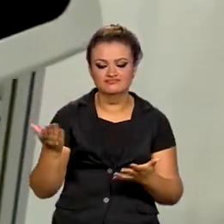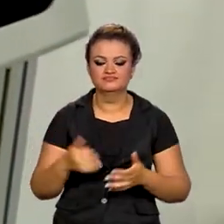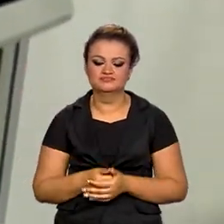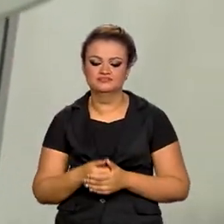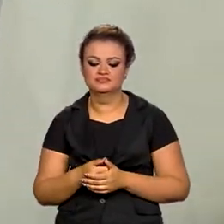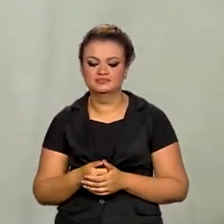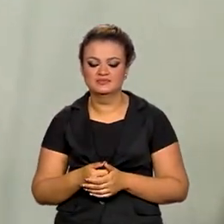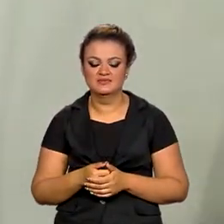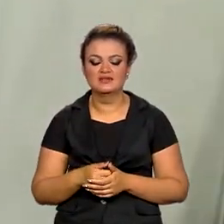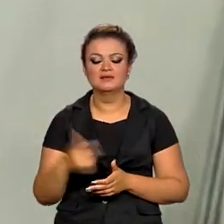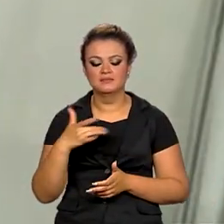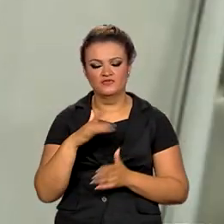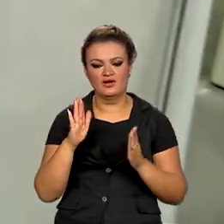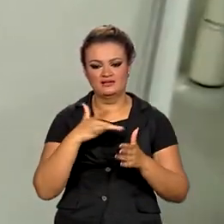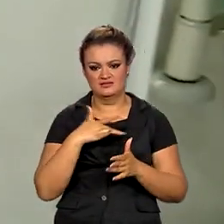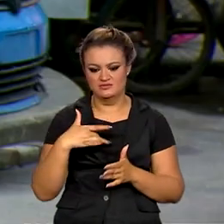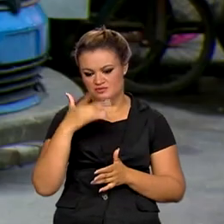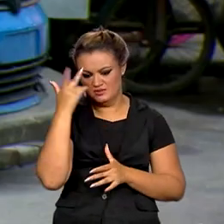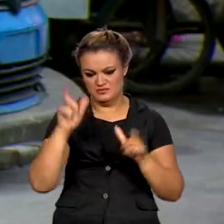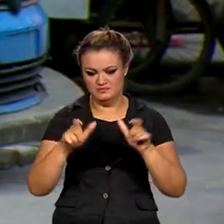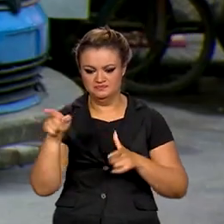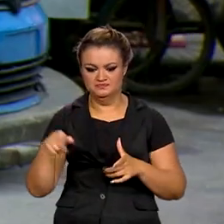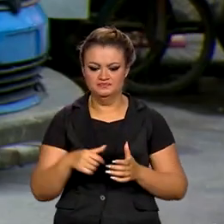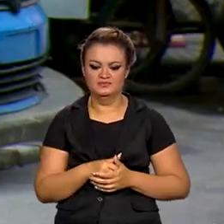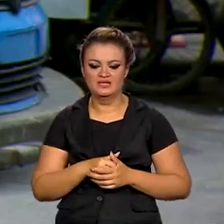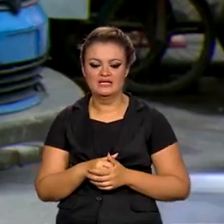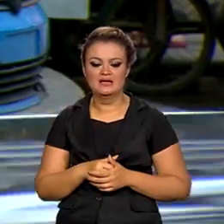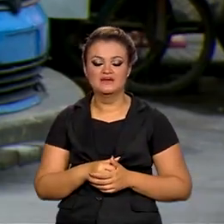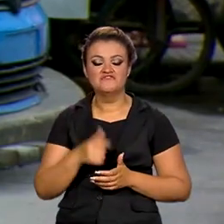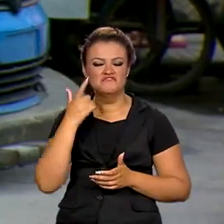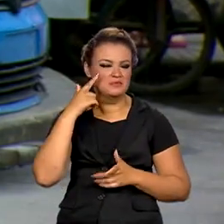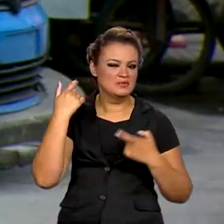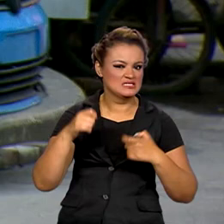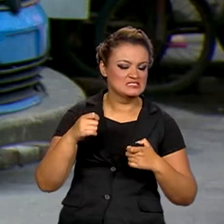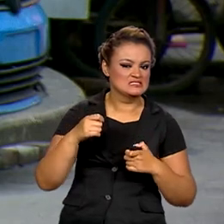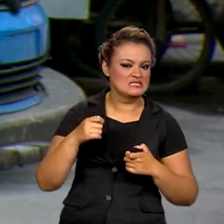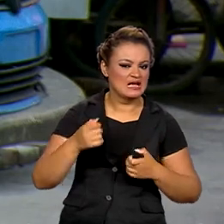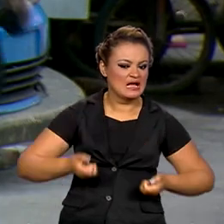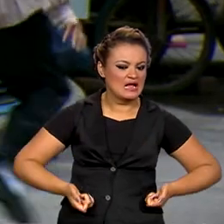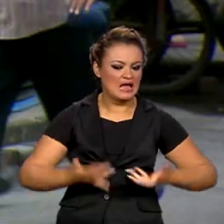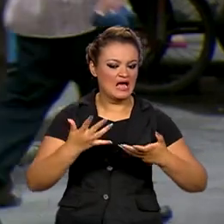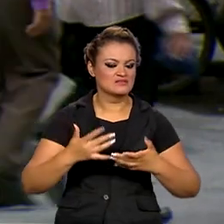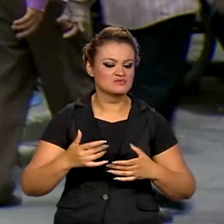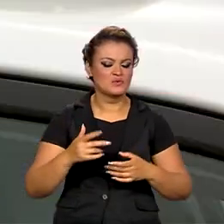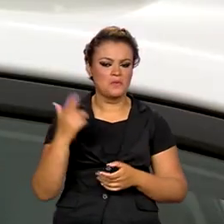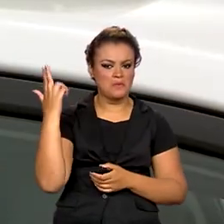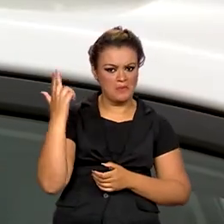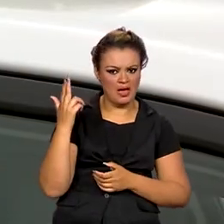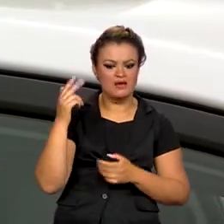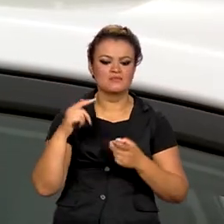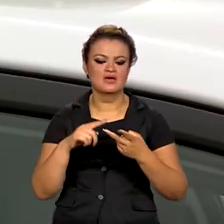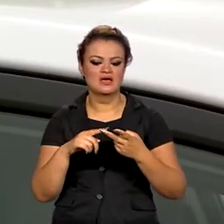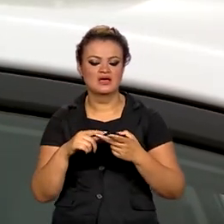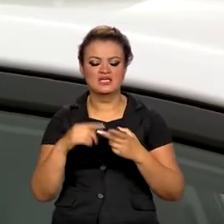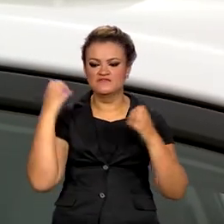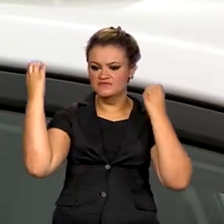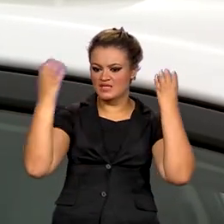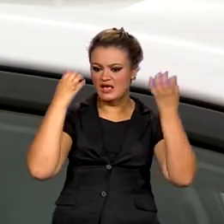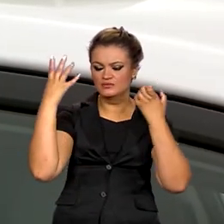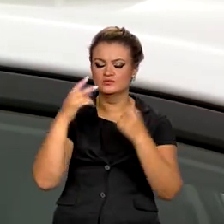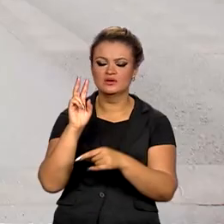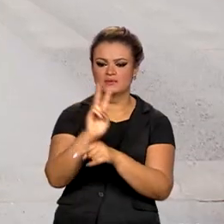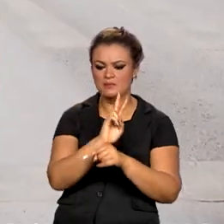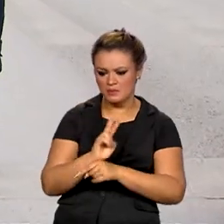equipamentos para a saúde do cidadão, verificar a necessidade de gastos com armamentos e viaturas para